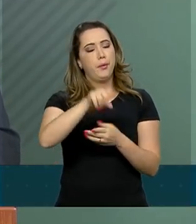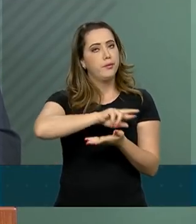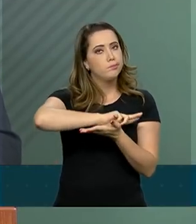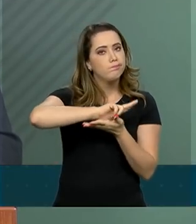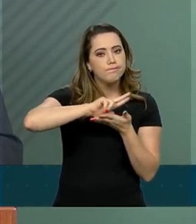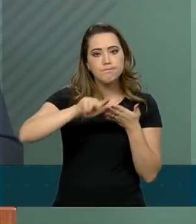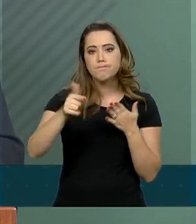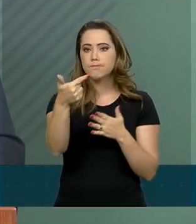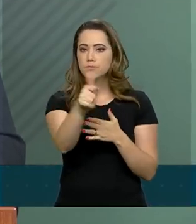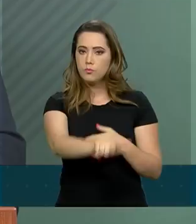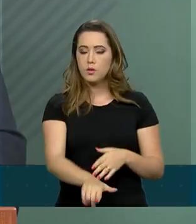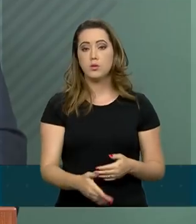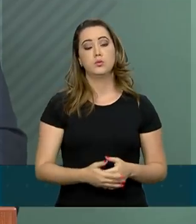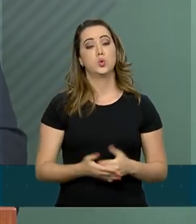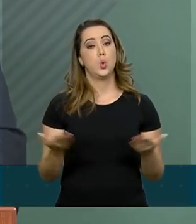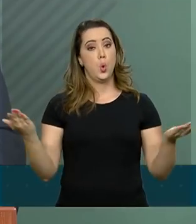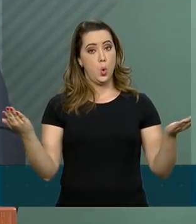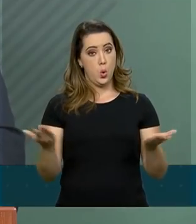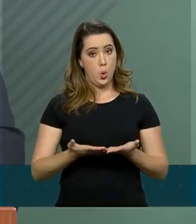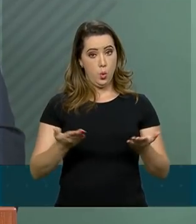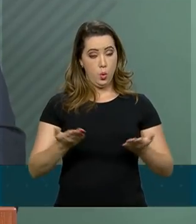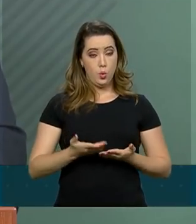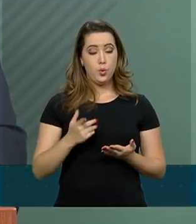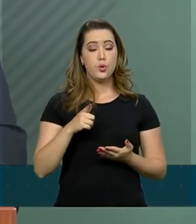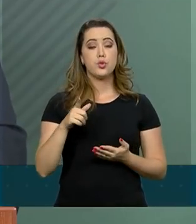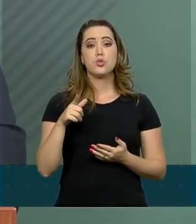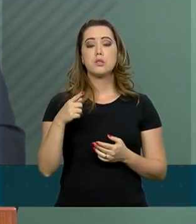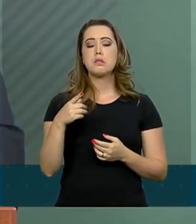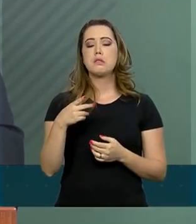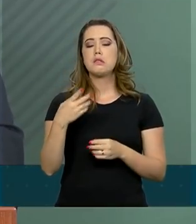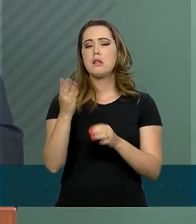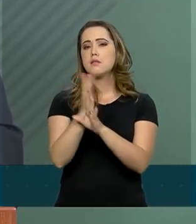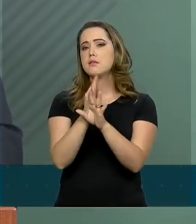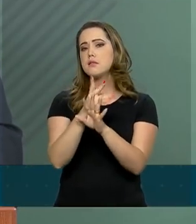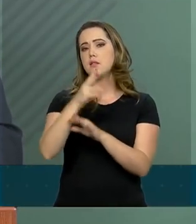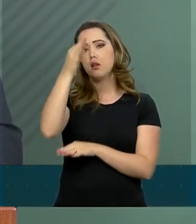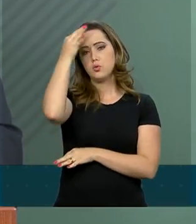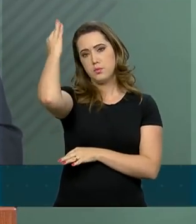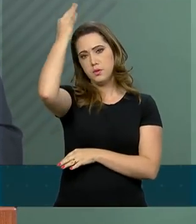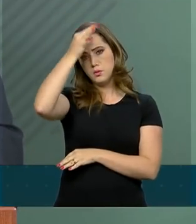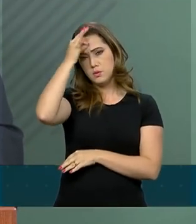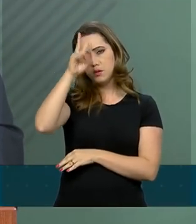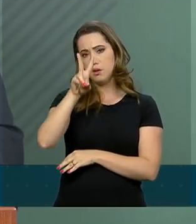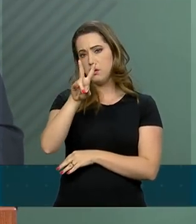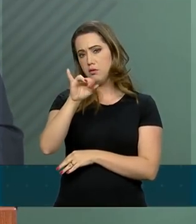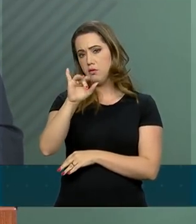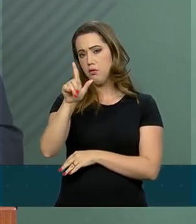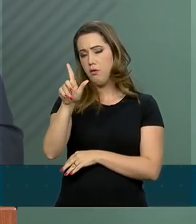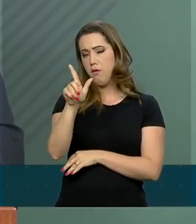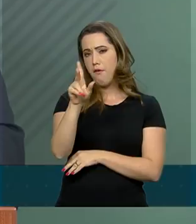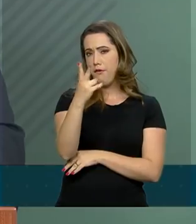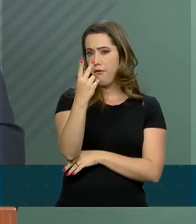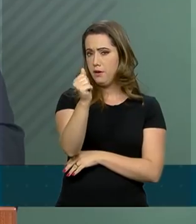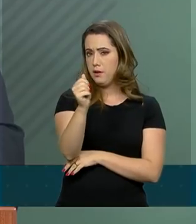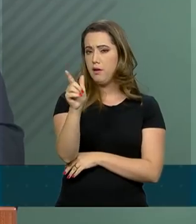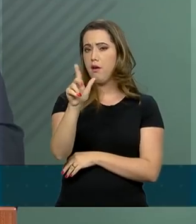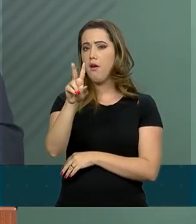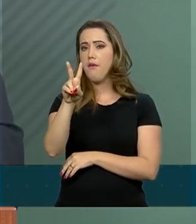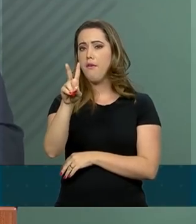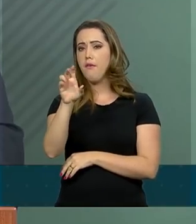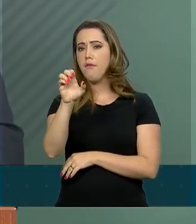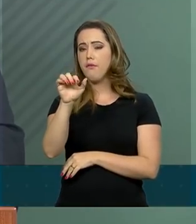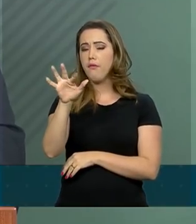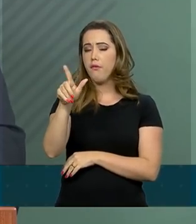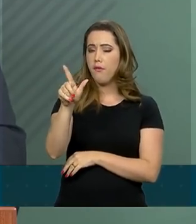hoje, em Vila Velha, Espírito Santo, junto com o governador Renato Casagrange e o